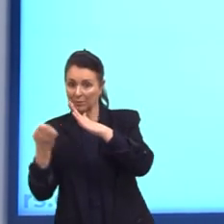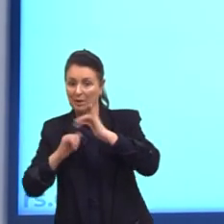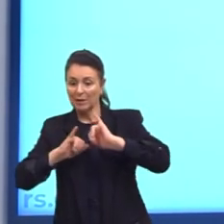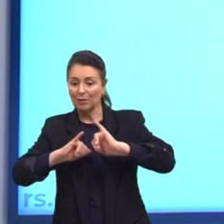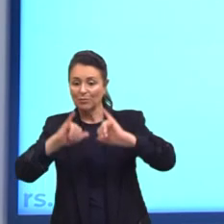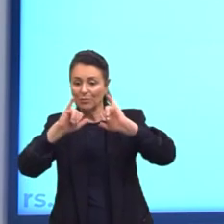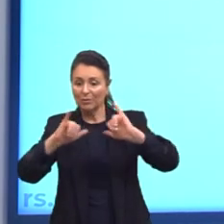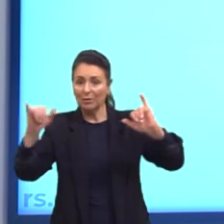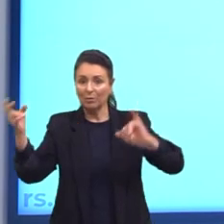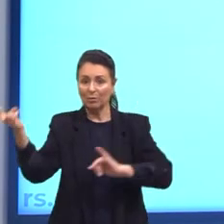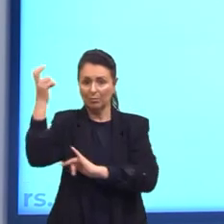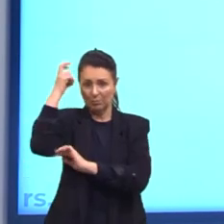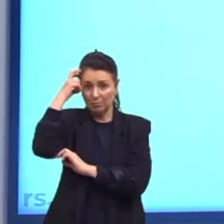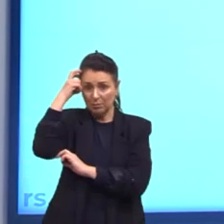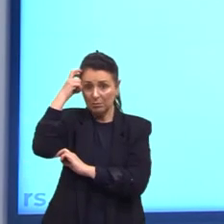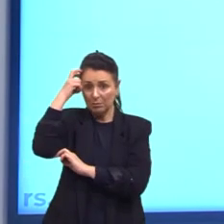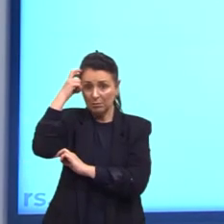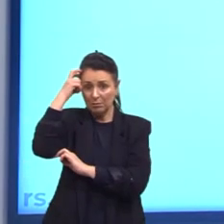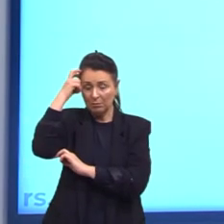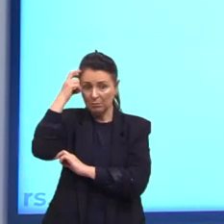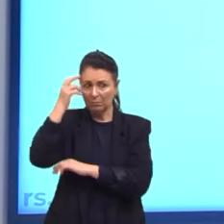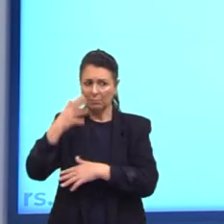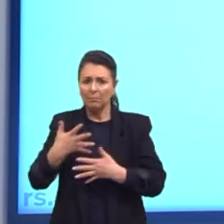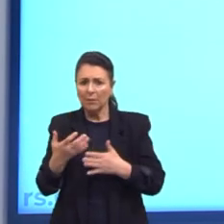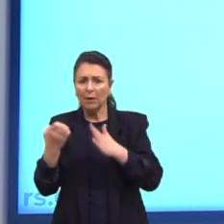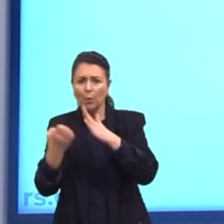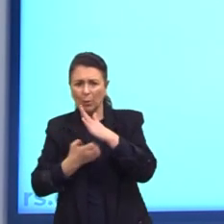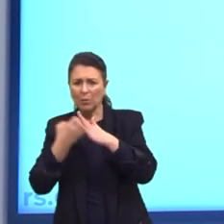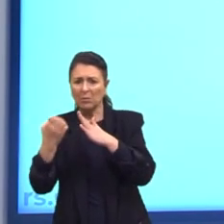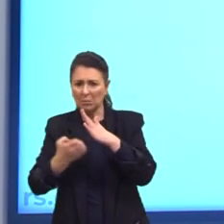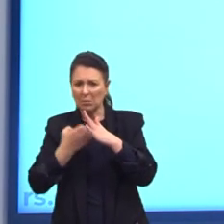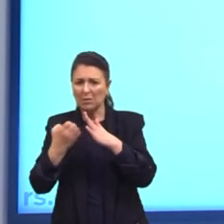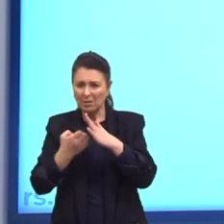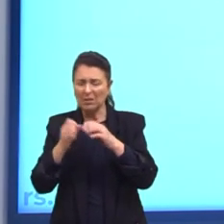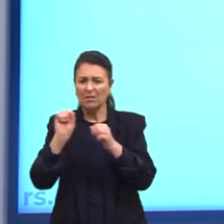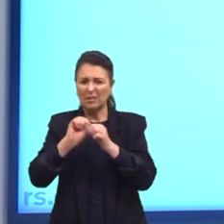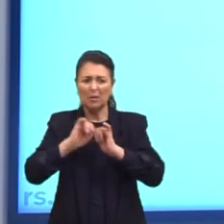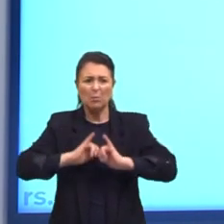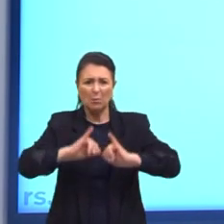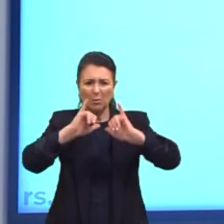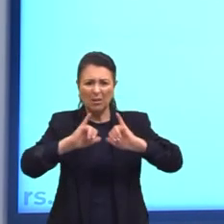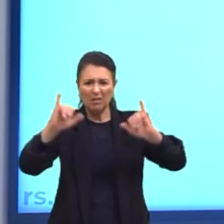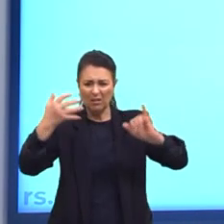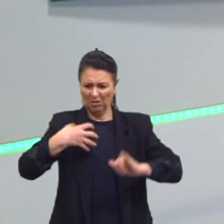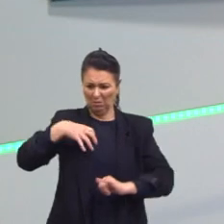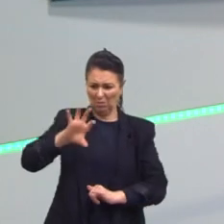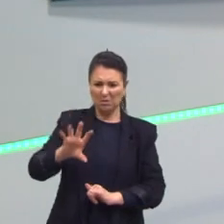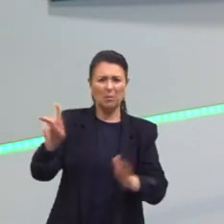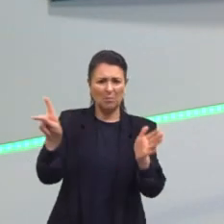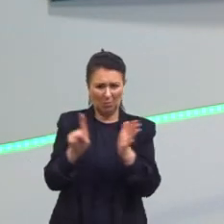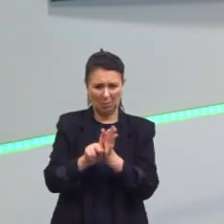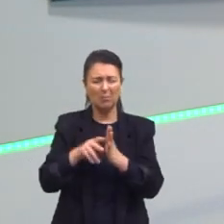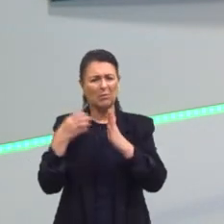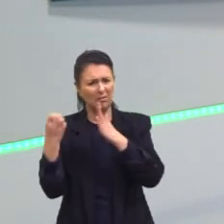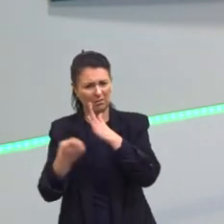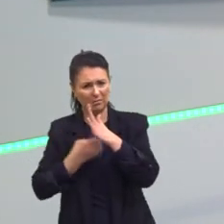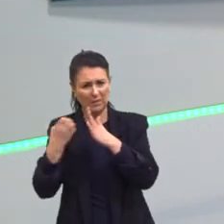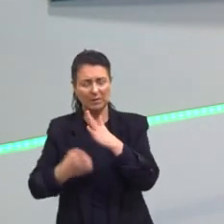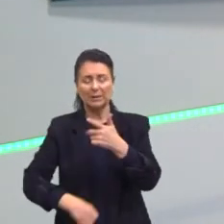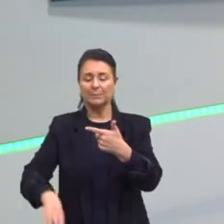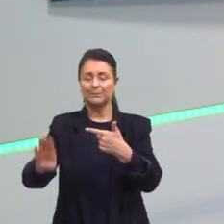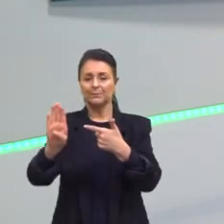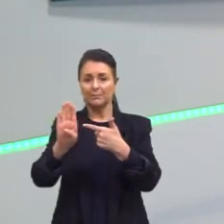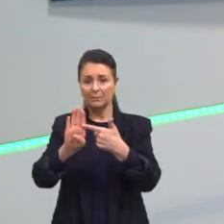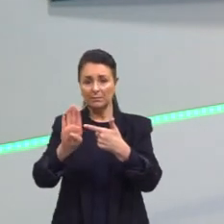cultura. Nossa! Será que uma empresa ia fazer propaganda contra si? Letra